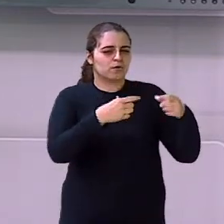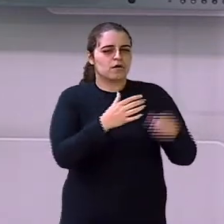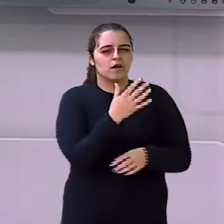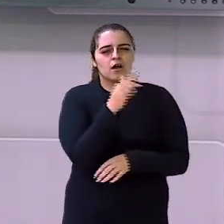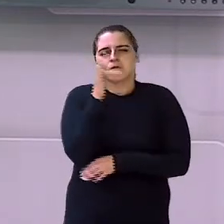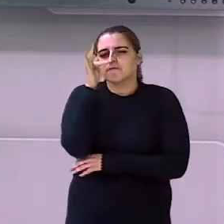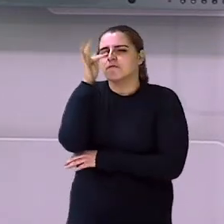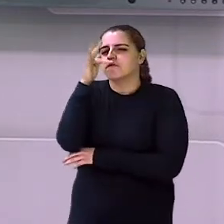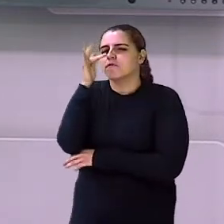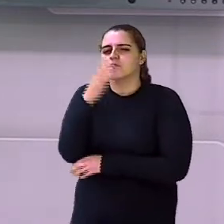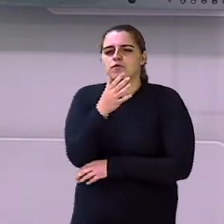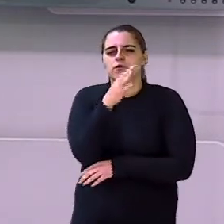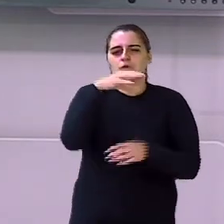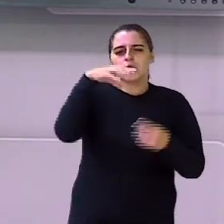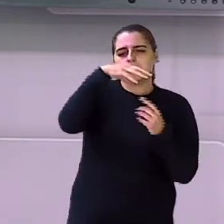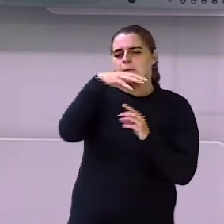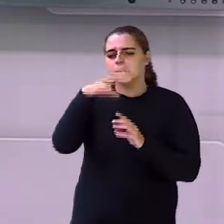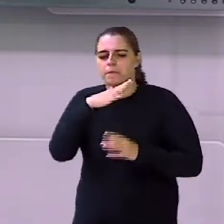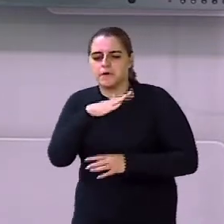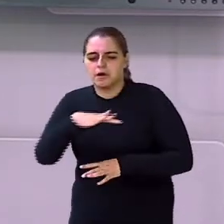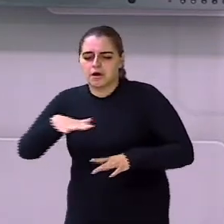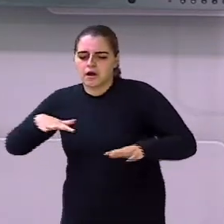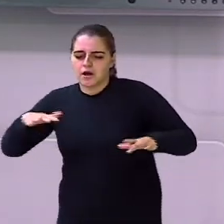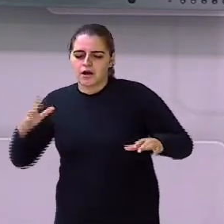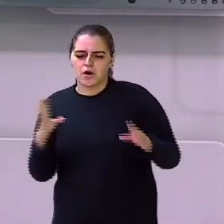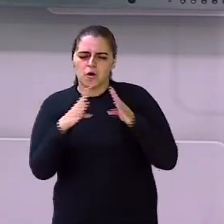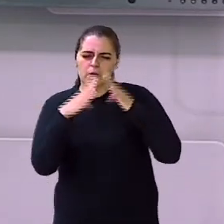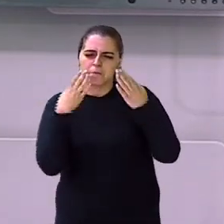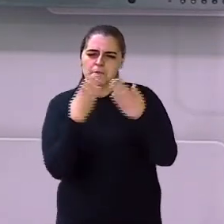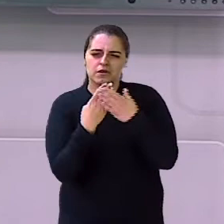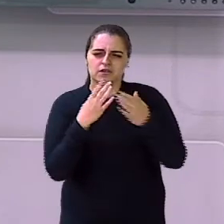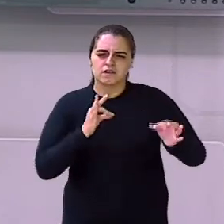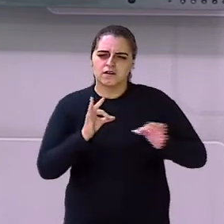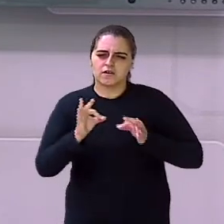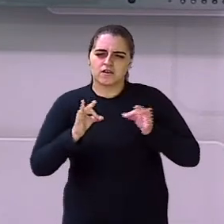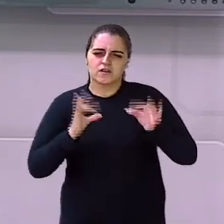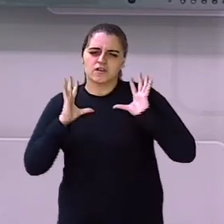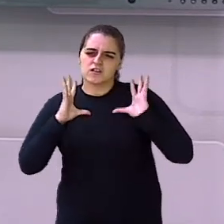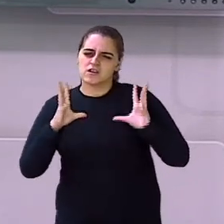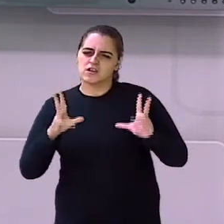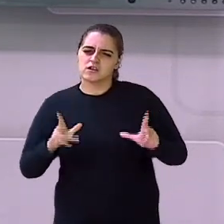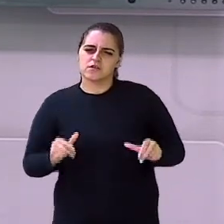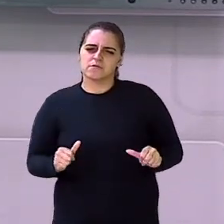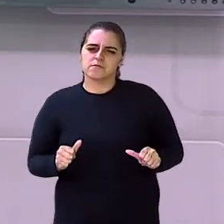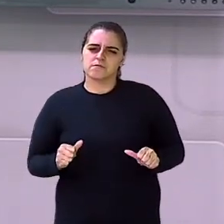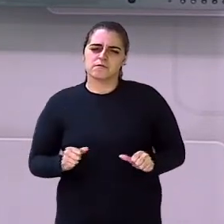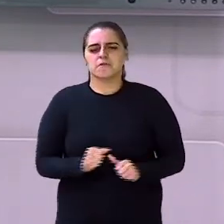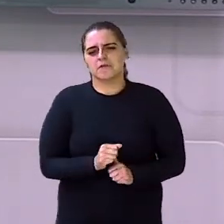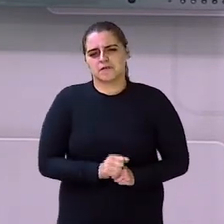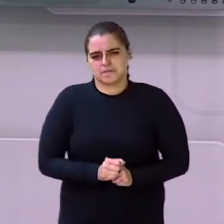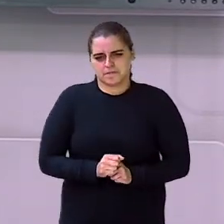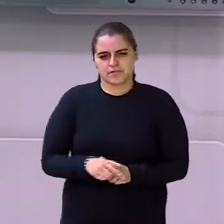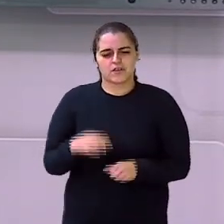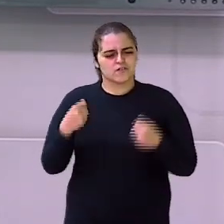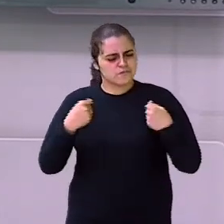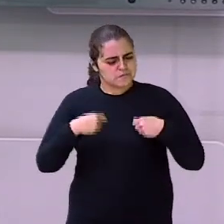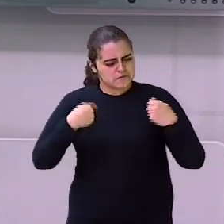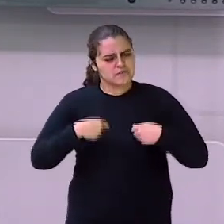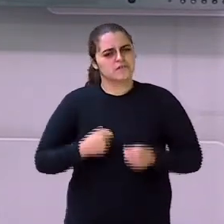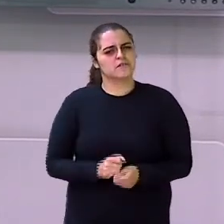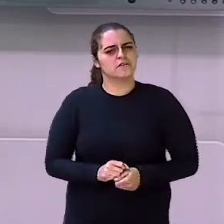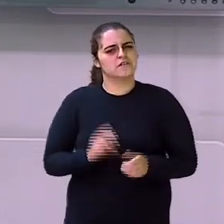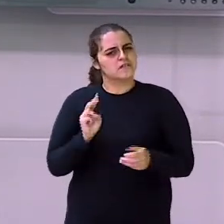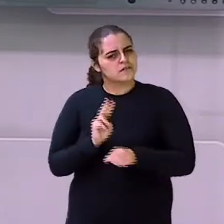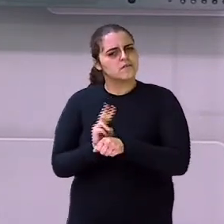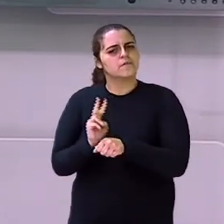praça aí no seu bairro bem cuidada Uma escola bacana Com tudo limpinho E pra isso a gente tem que